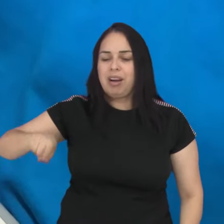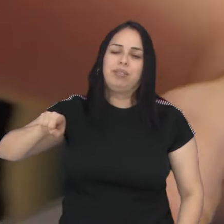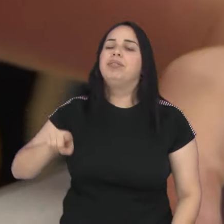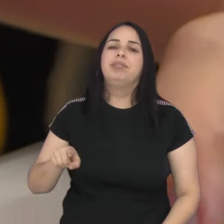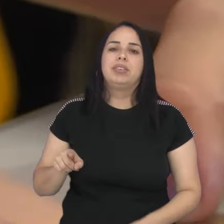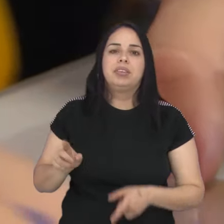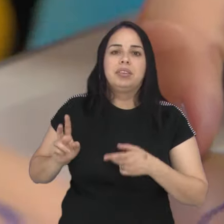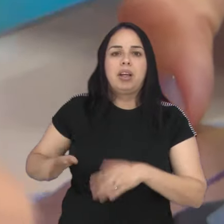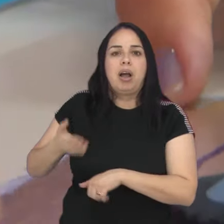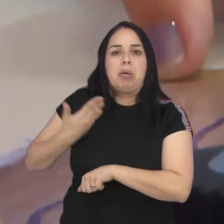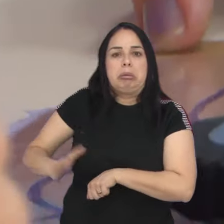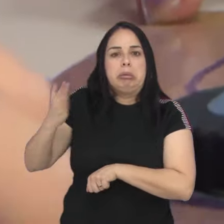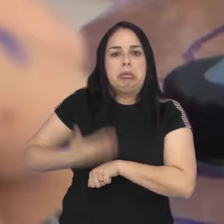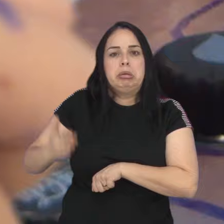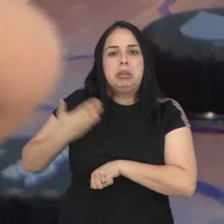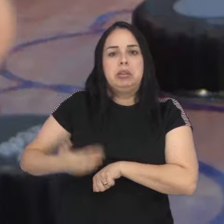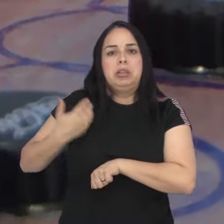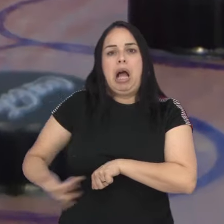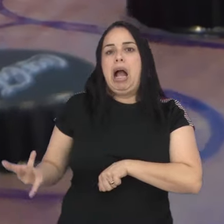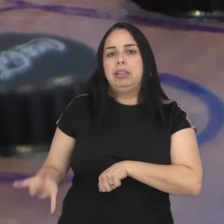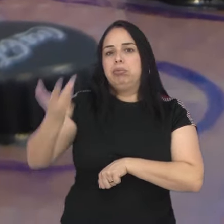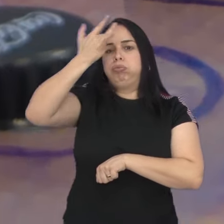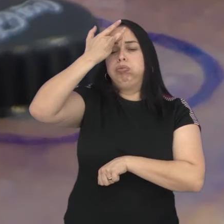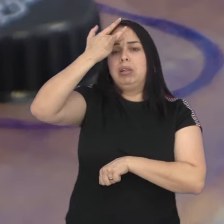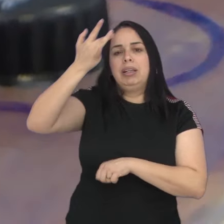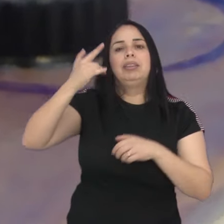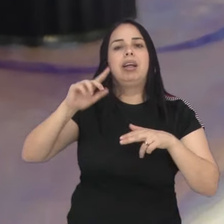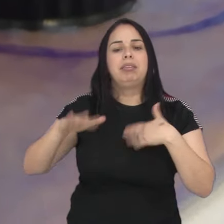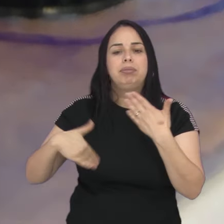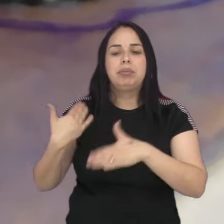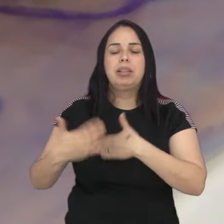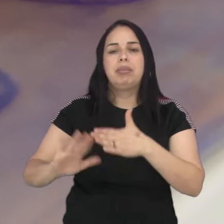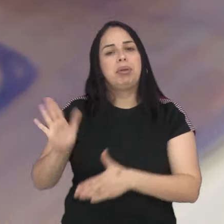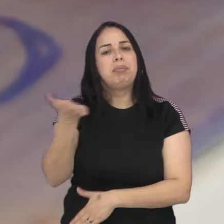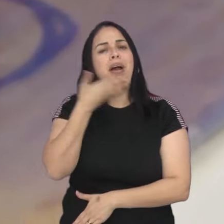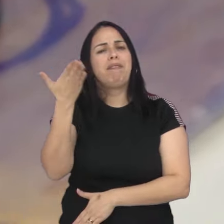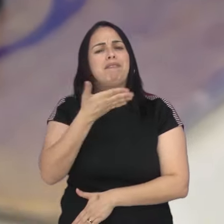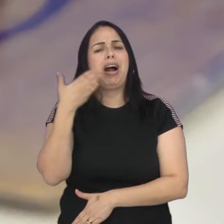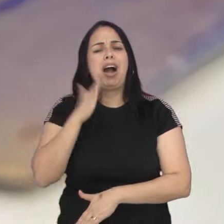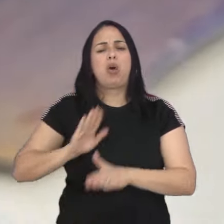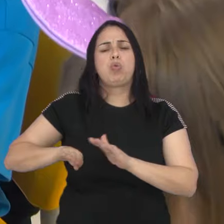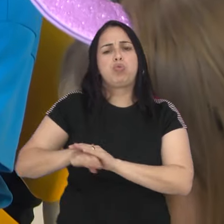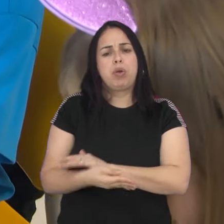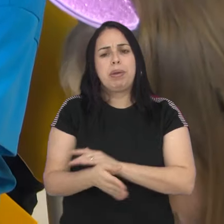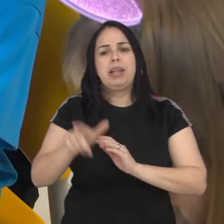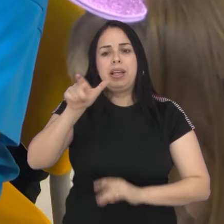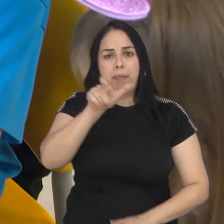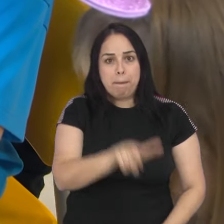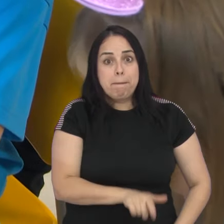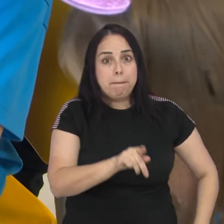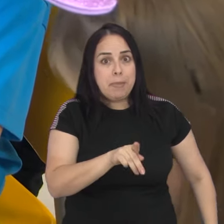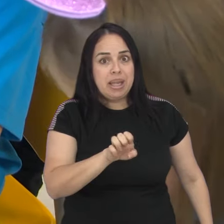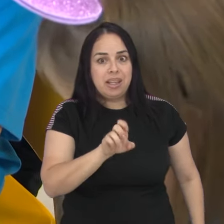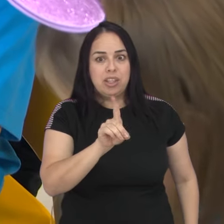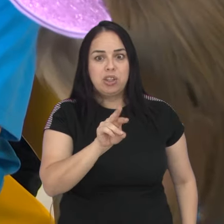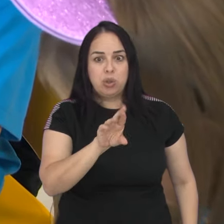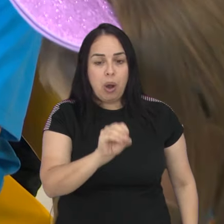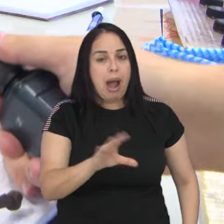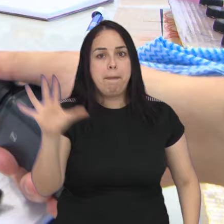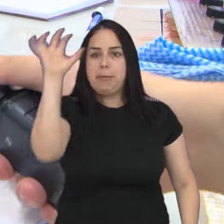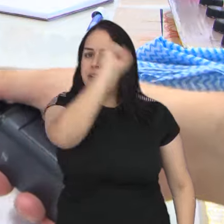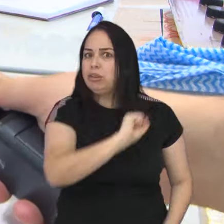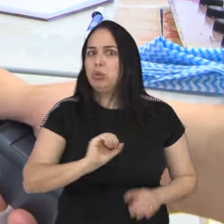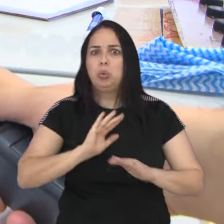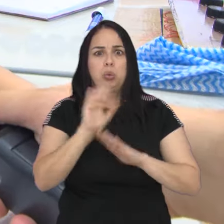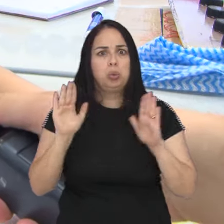e desce. A repetição leva à memorização e aos poucos vai ficando mais fácil. O Pedro diz que já aprendeu tudo.